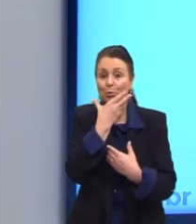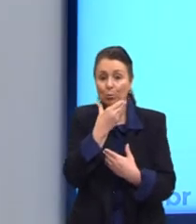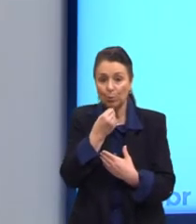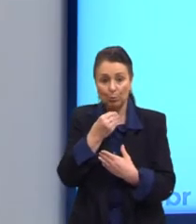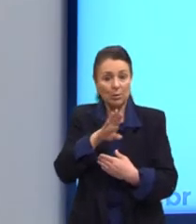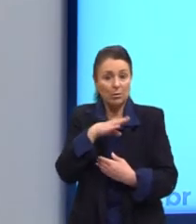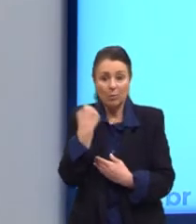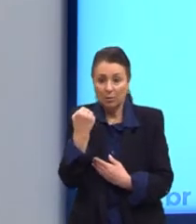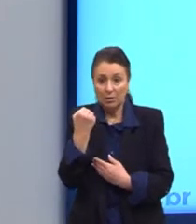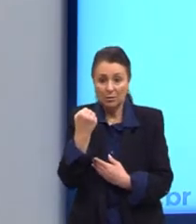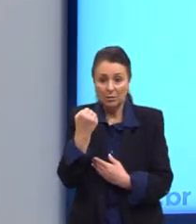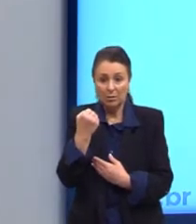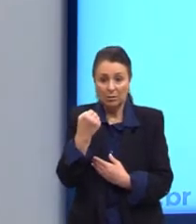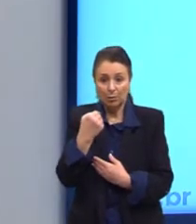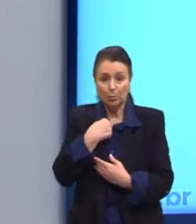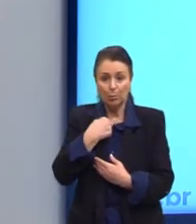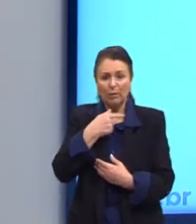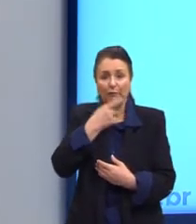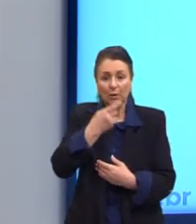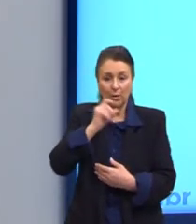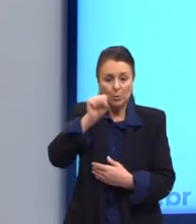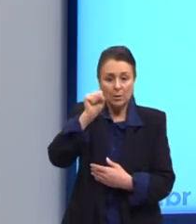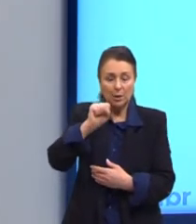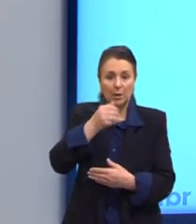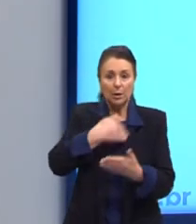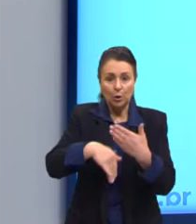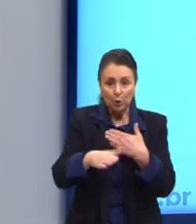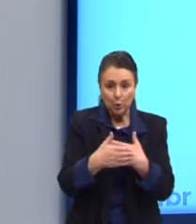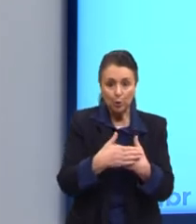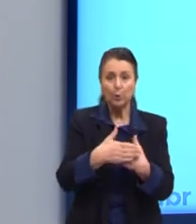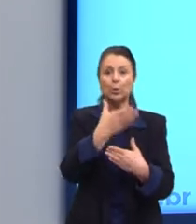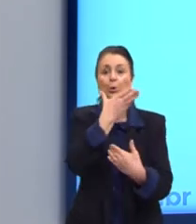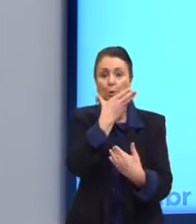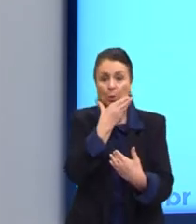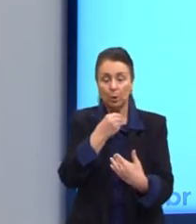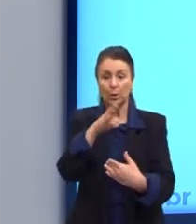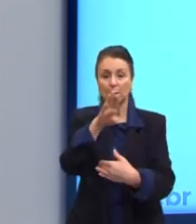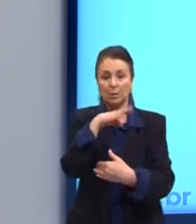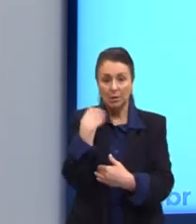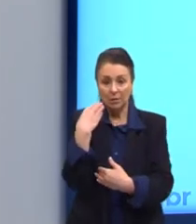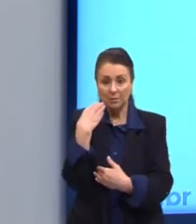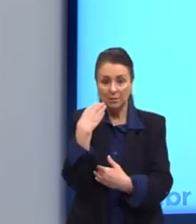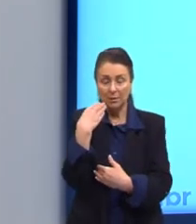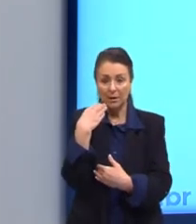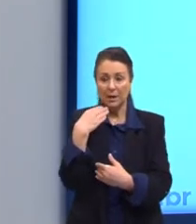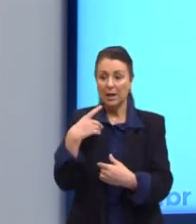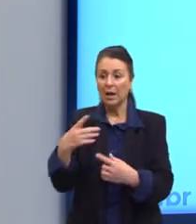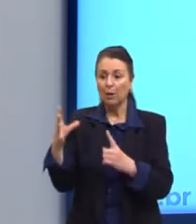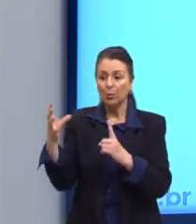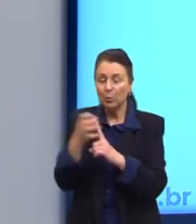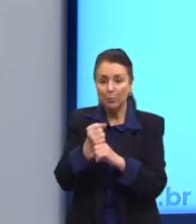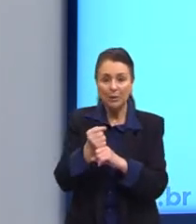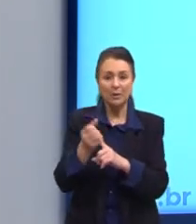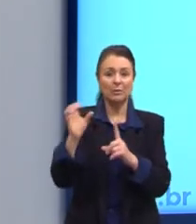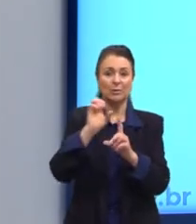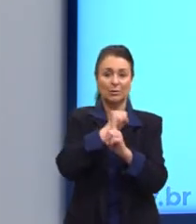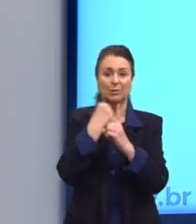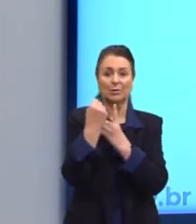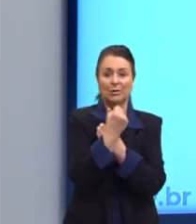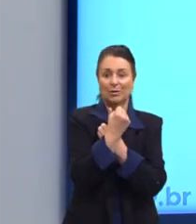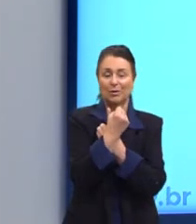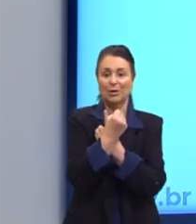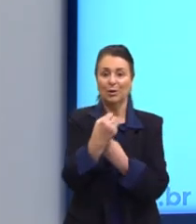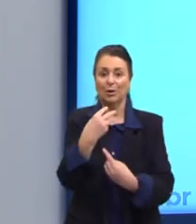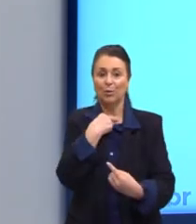estou afirmando. Por isso que eu coloquei isso, desses termos, eles serem de domínio da sociedade. Eu não posso colocar algo